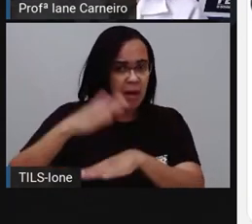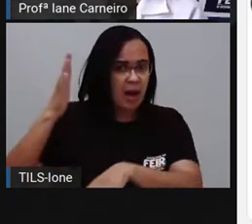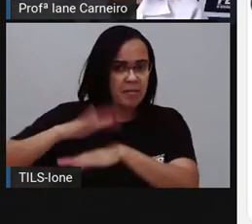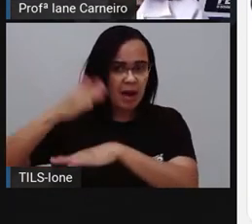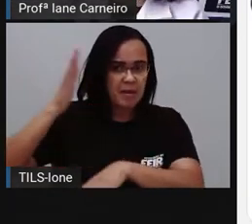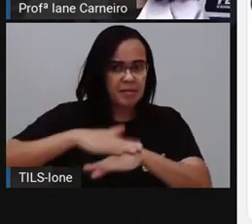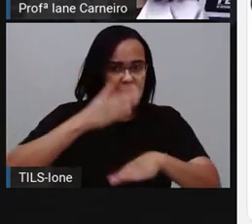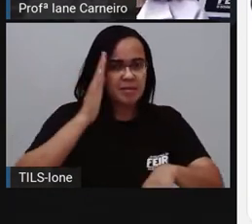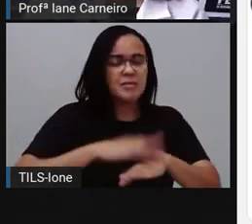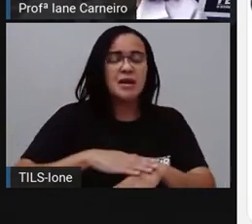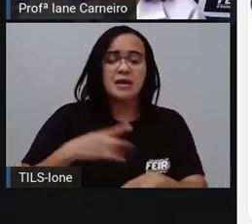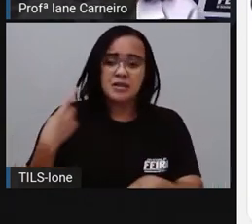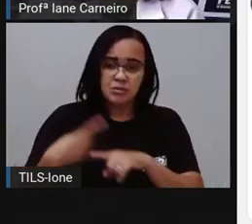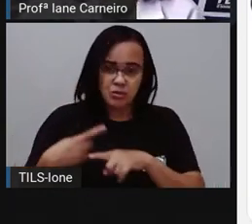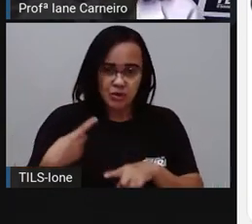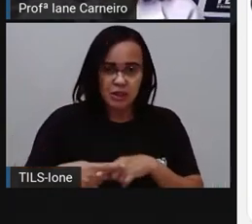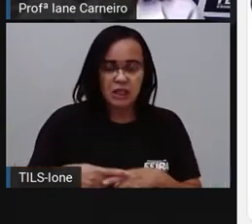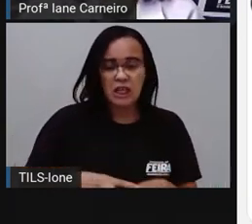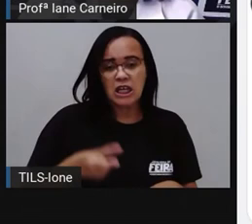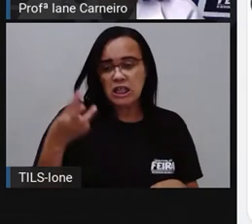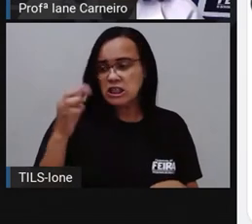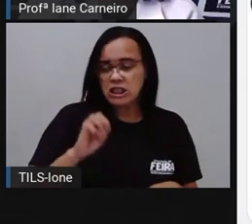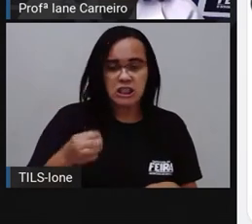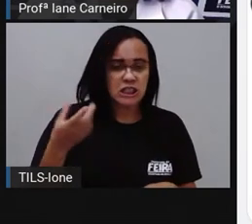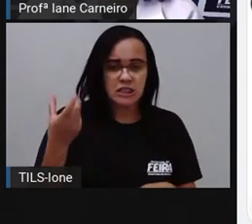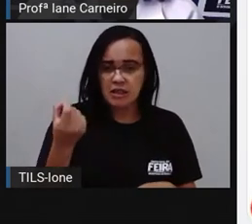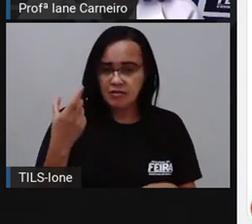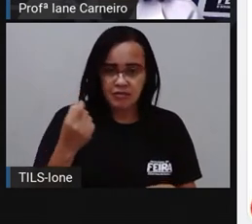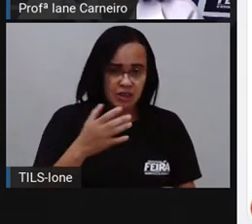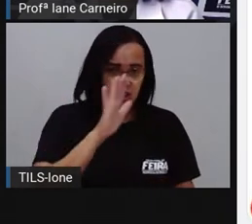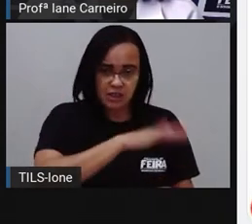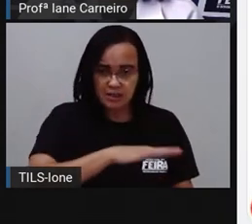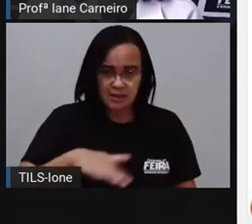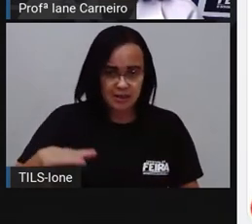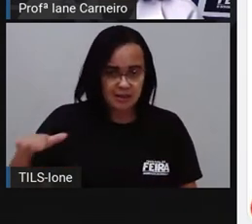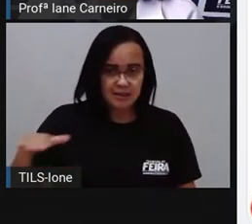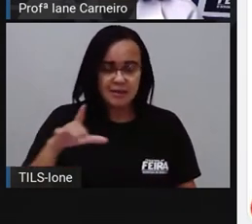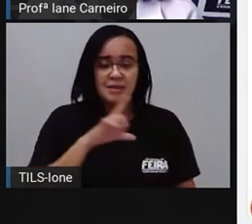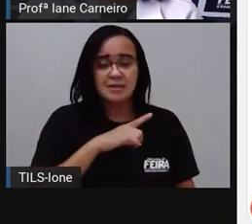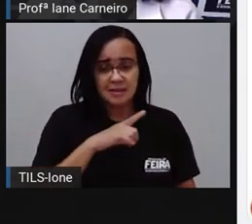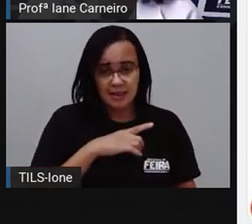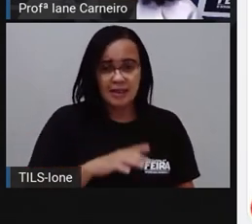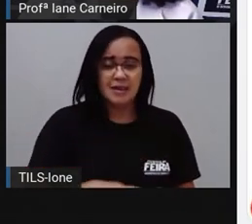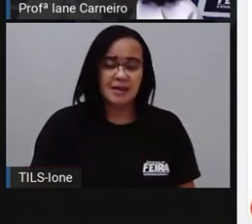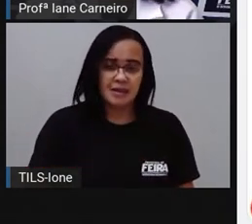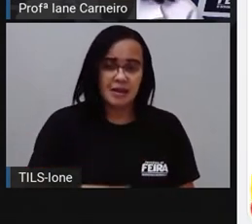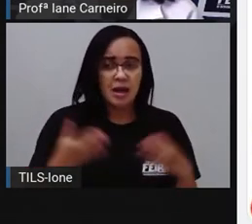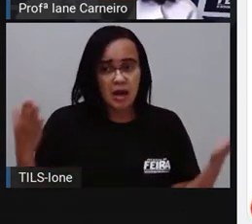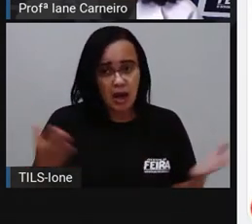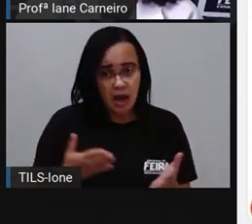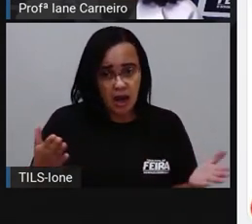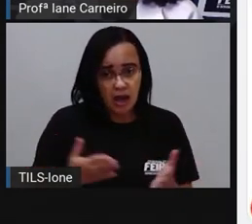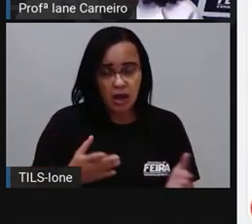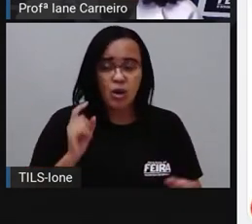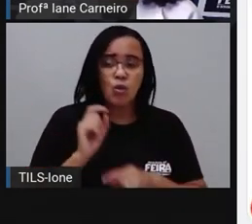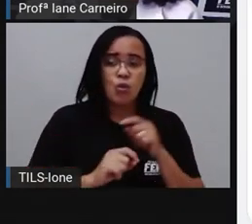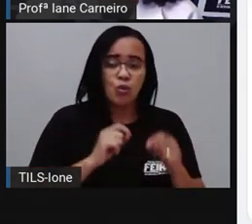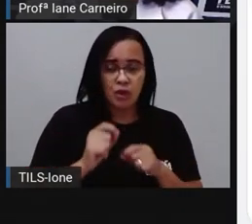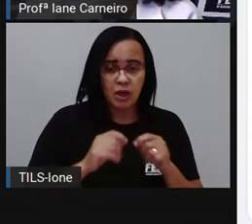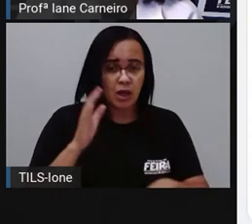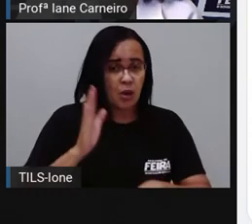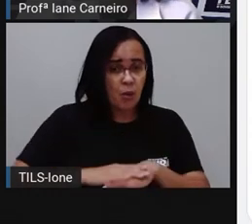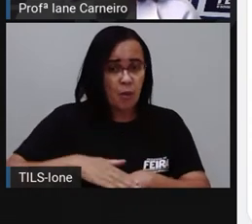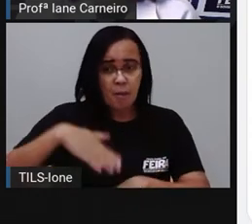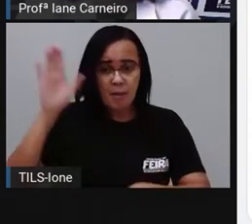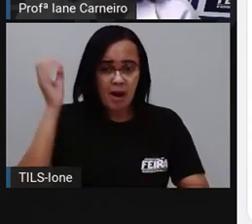valor maior. Como aqui, o maior número do nosso gráfico é o numeral dois, né? Então, a gente vai registrar aqui no nosso